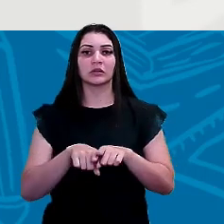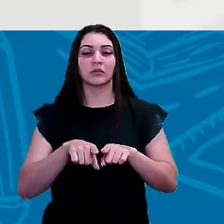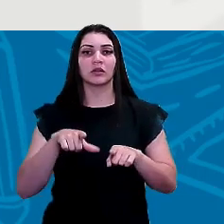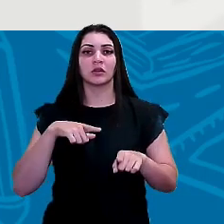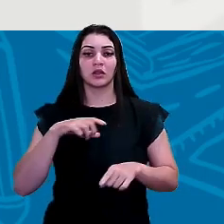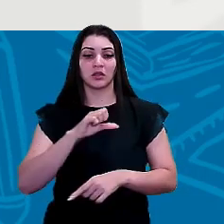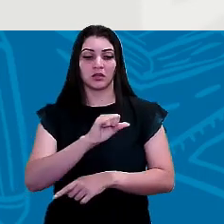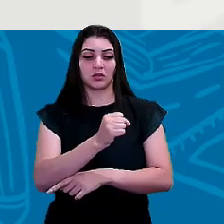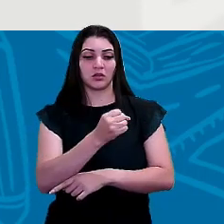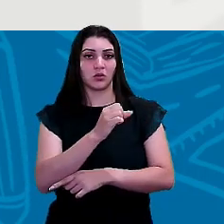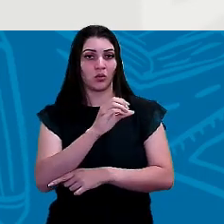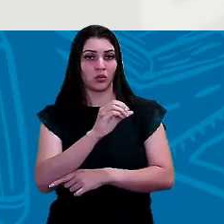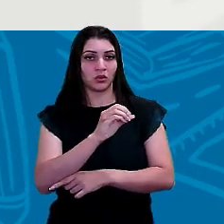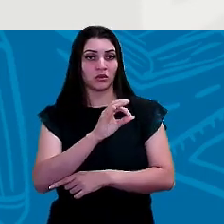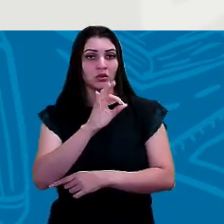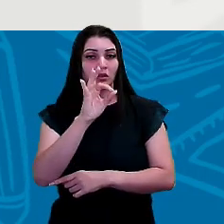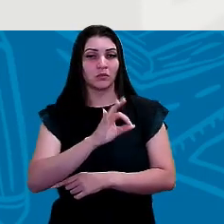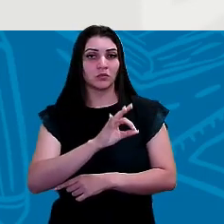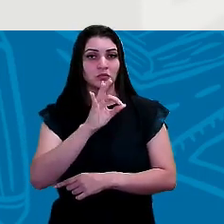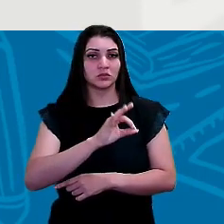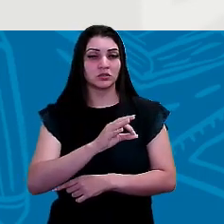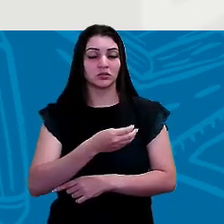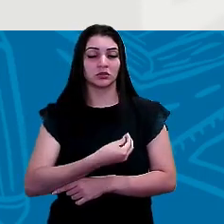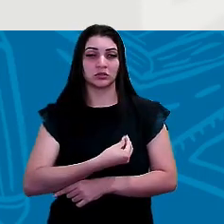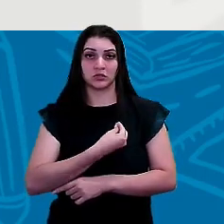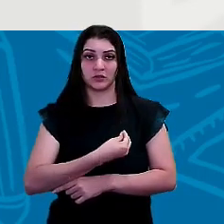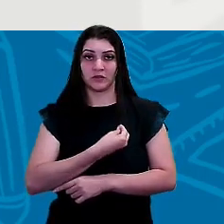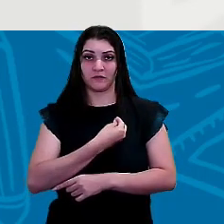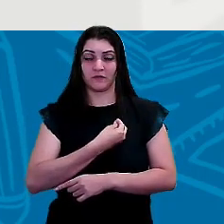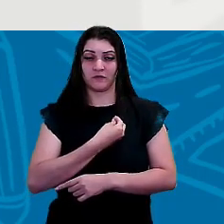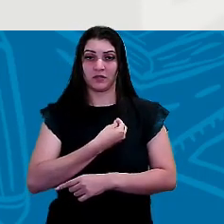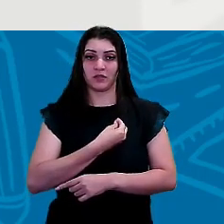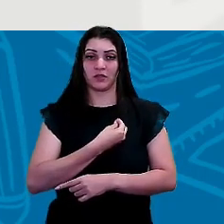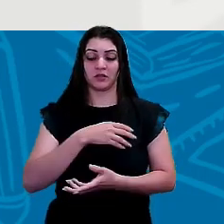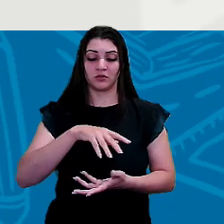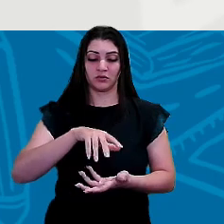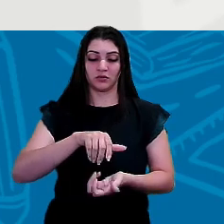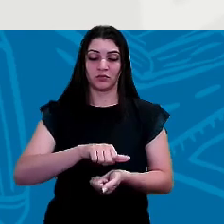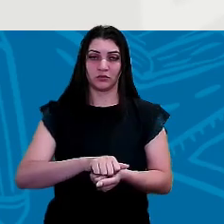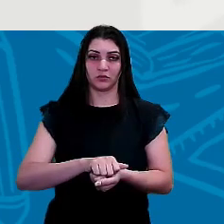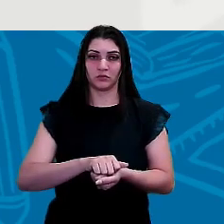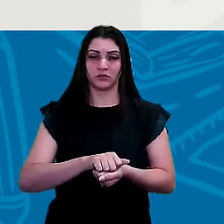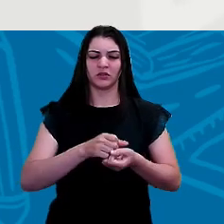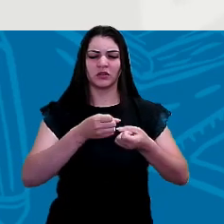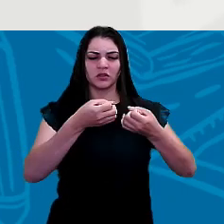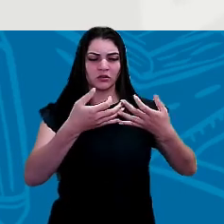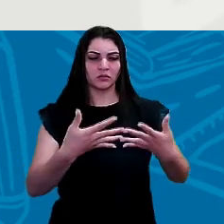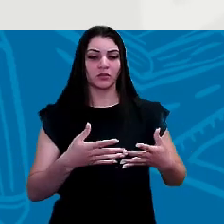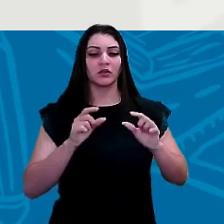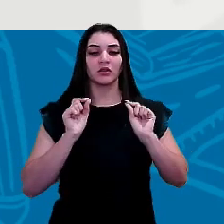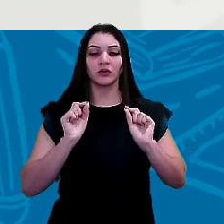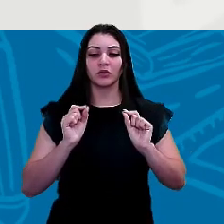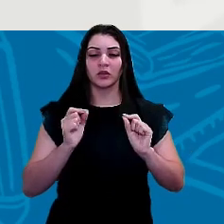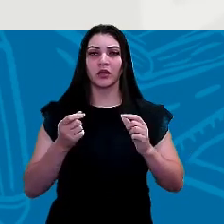% das espécies de vida na Terra. Então, falando sobre o clima, né?